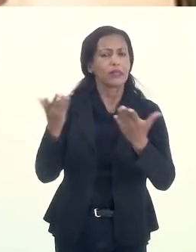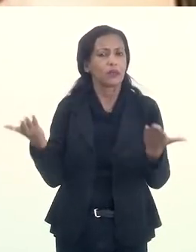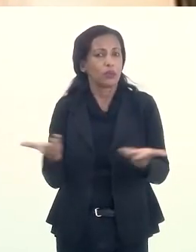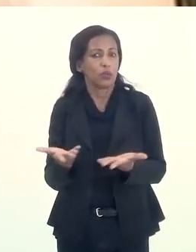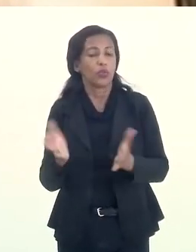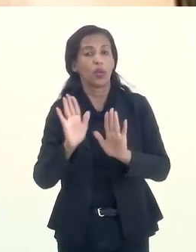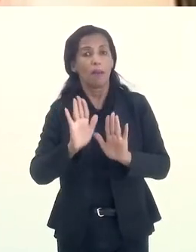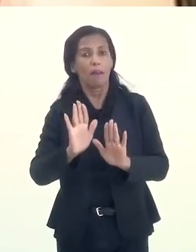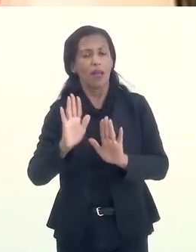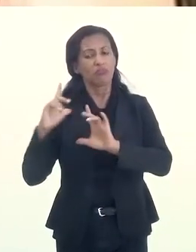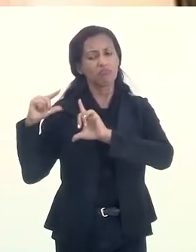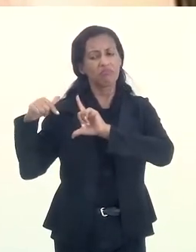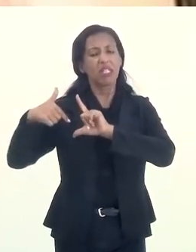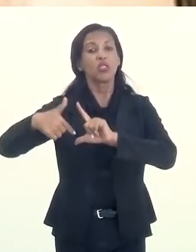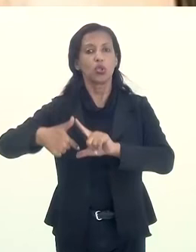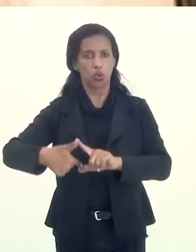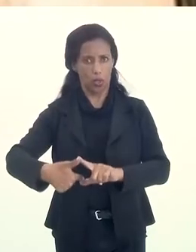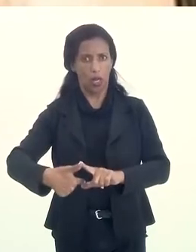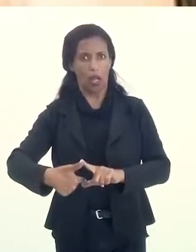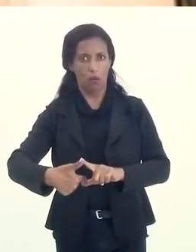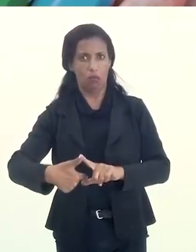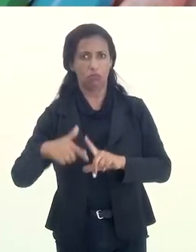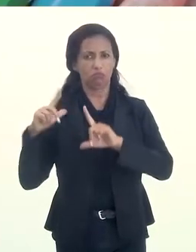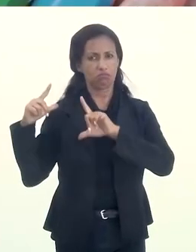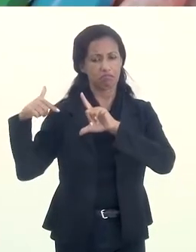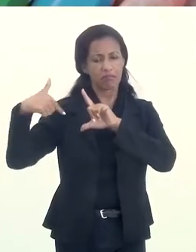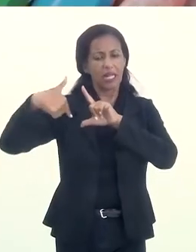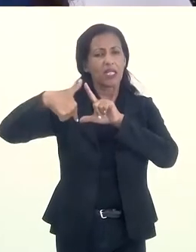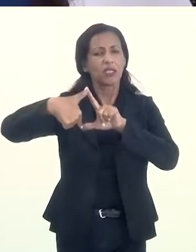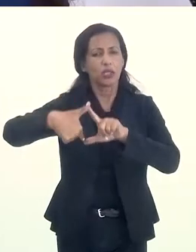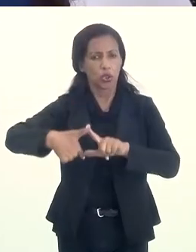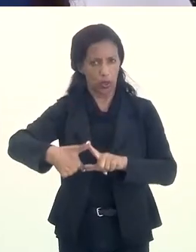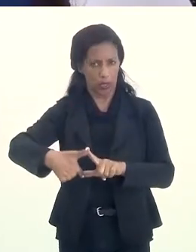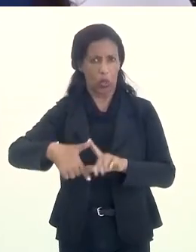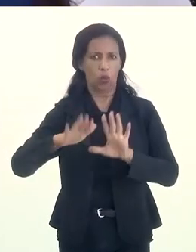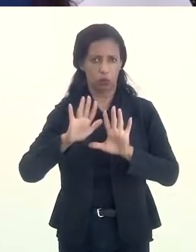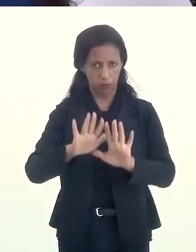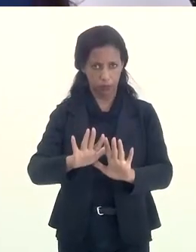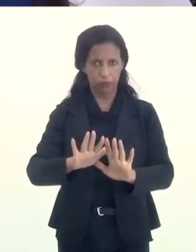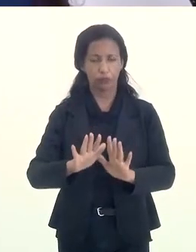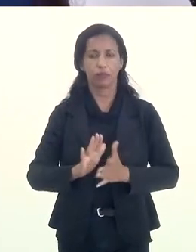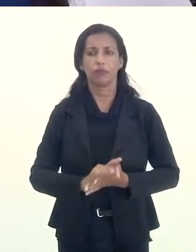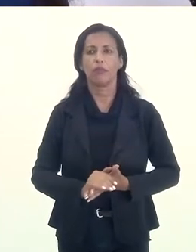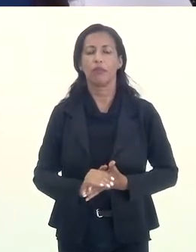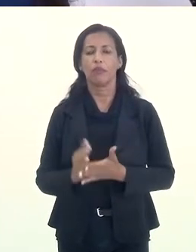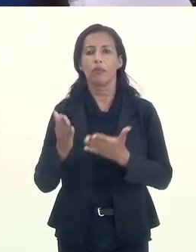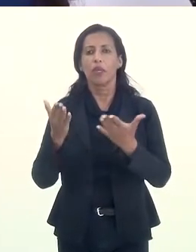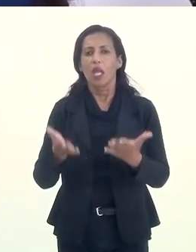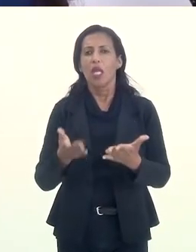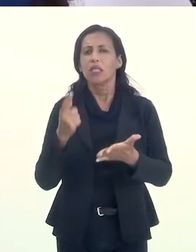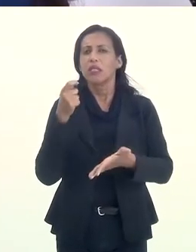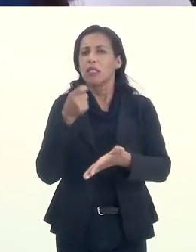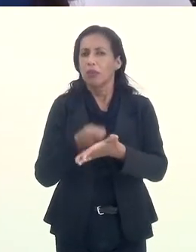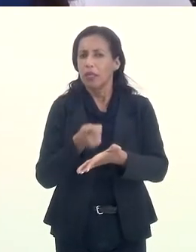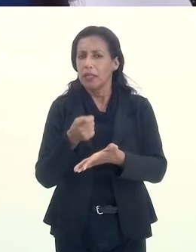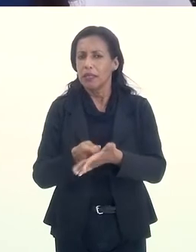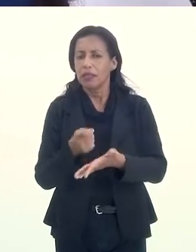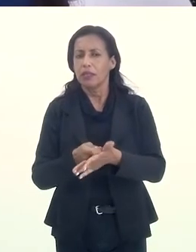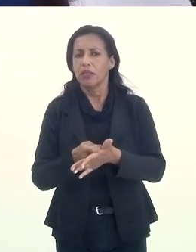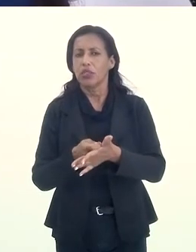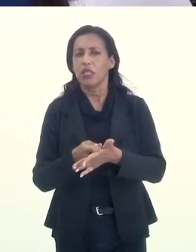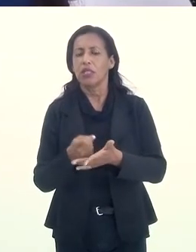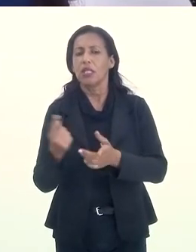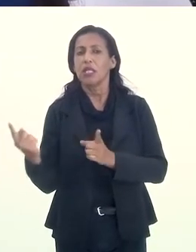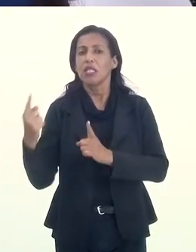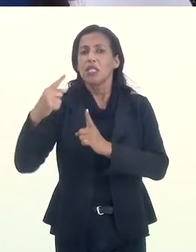vamos supor, um jornalismo tradicional. Sim, vem numa coisa americana, o lead. Essa seria uma exigência